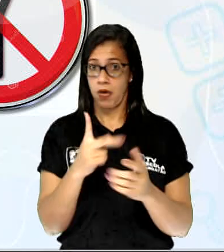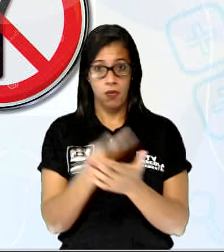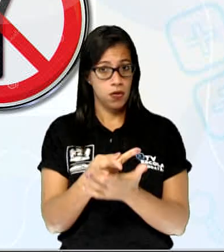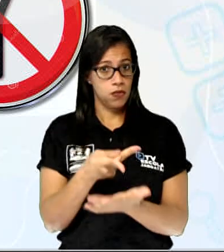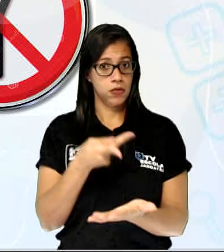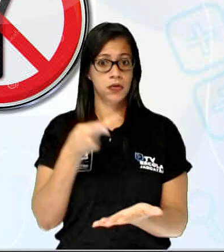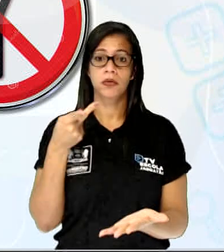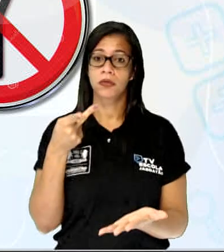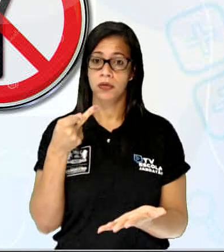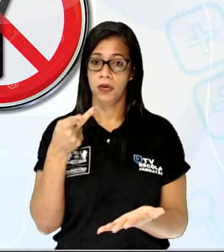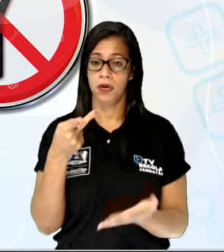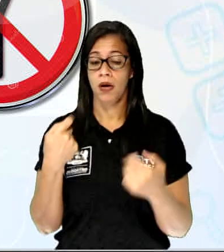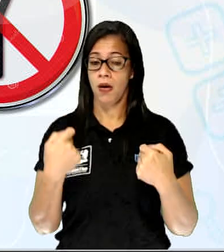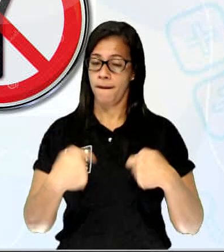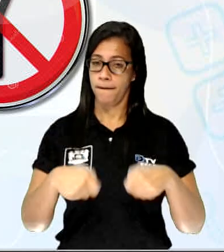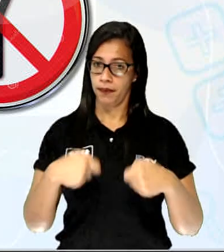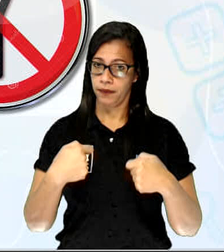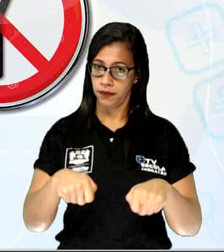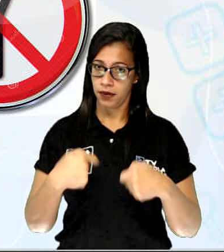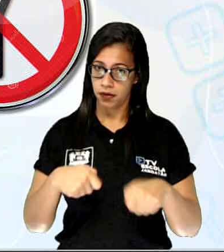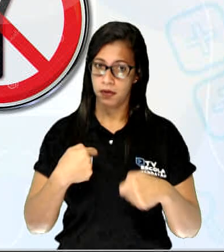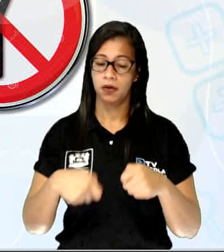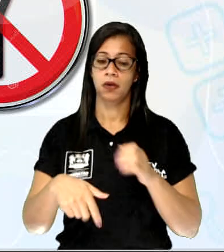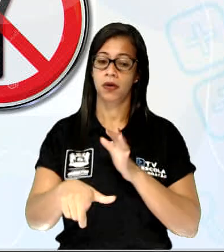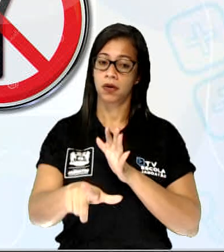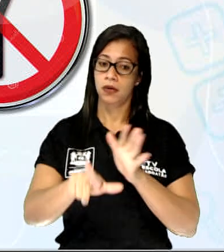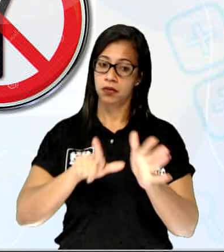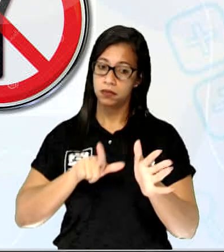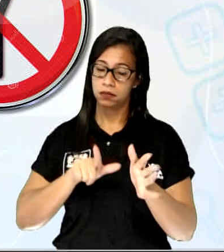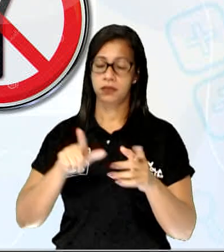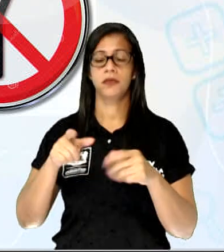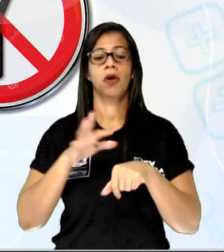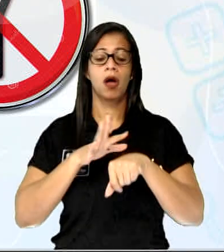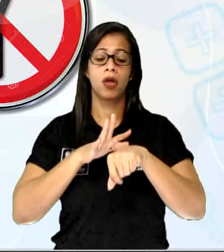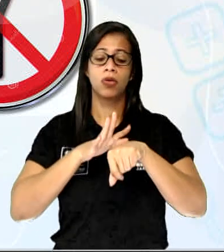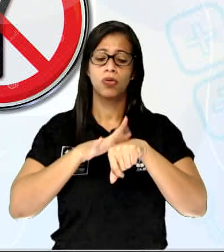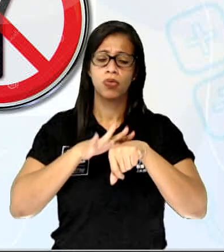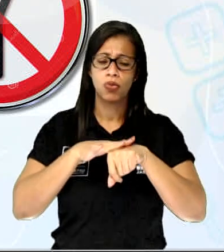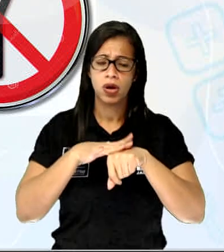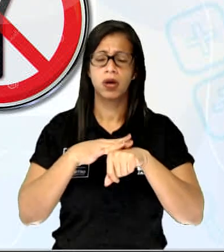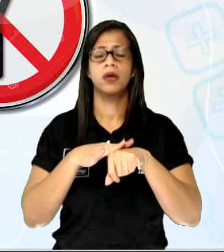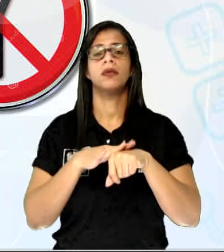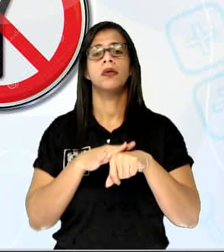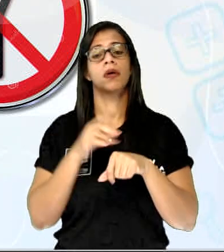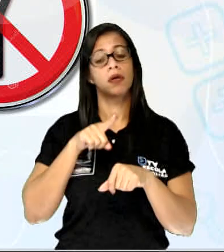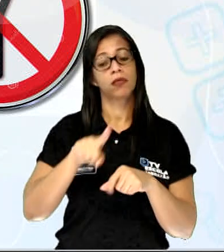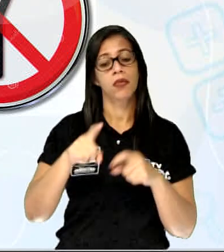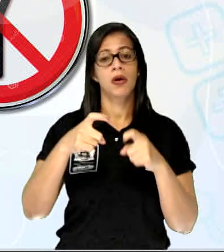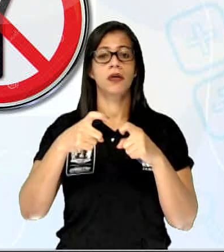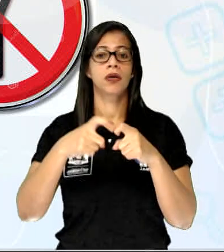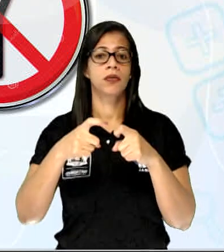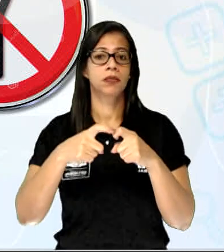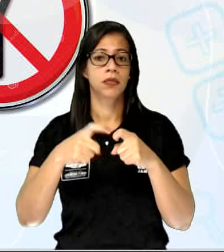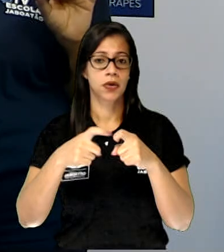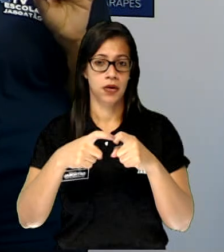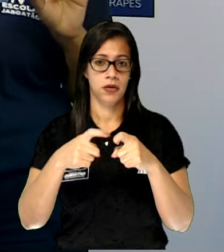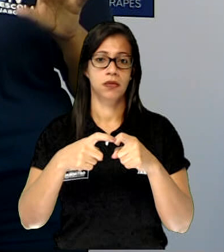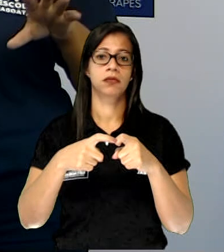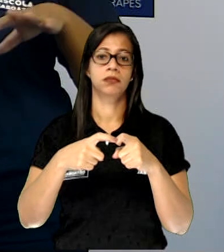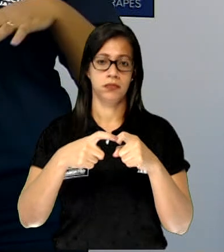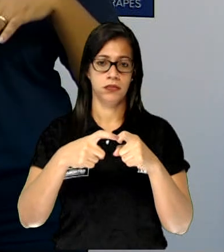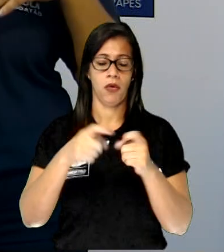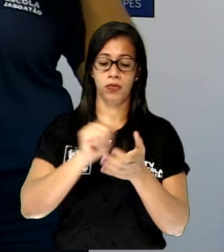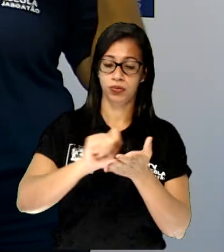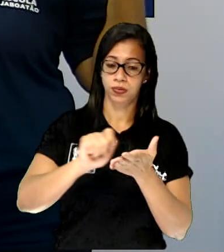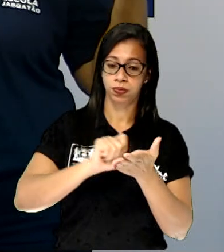que forem feito a prescrição por um médico, não é? Não podemos chegar na farmácia, comprar remédio